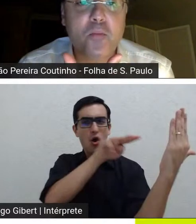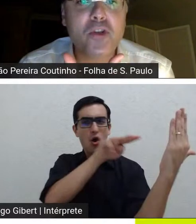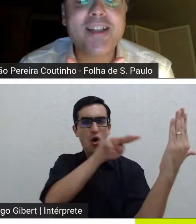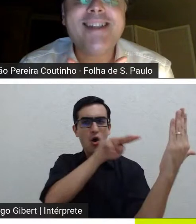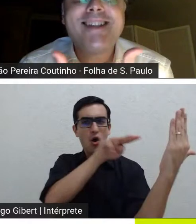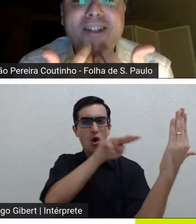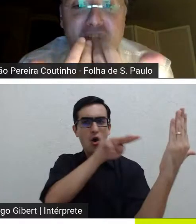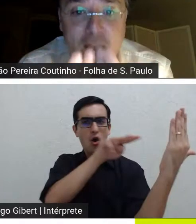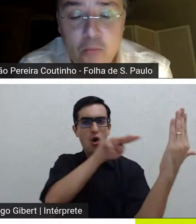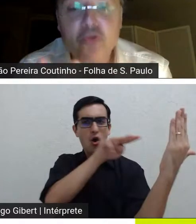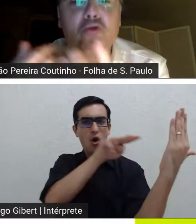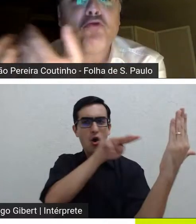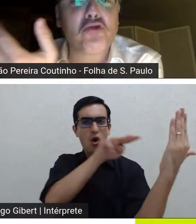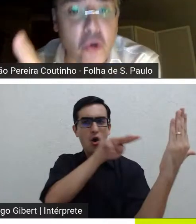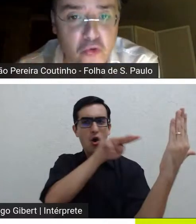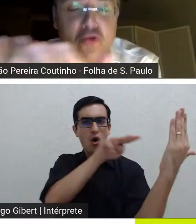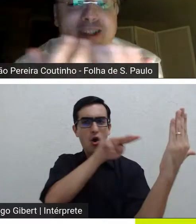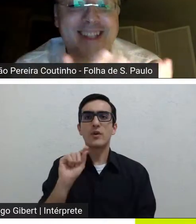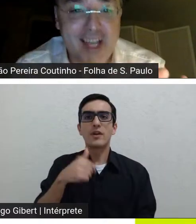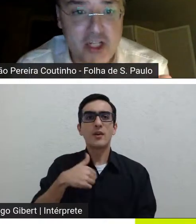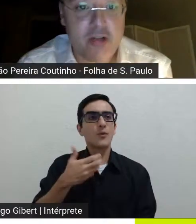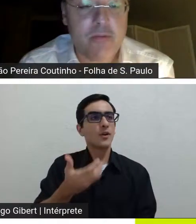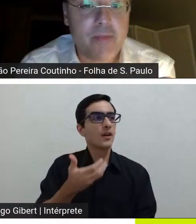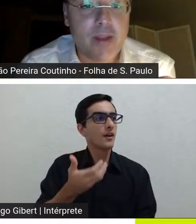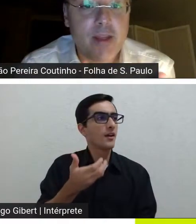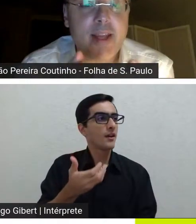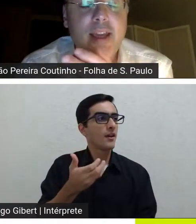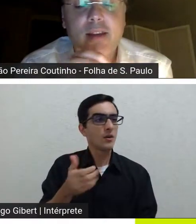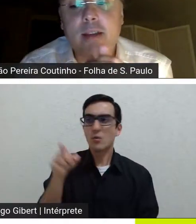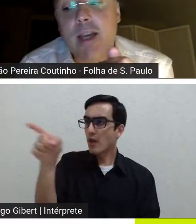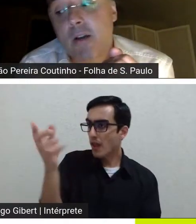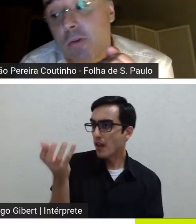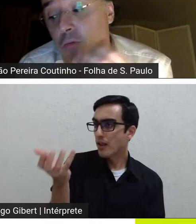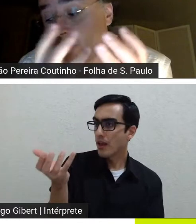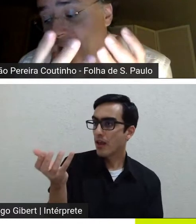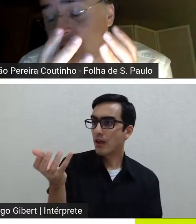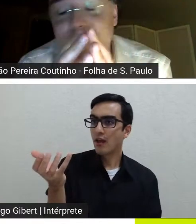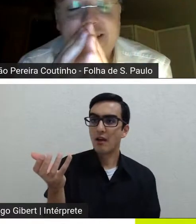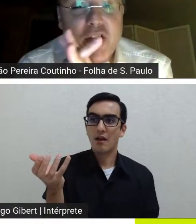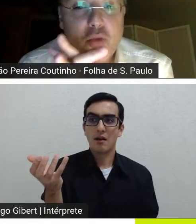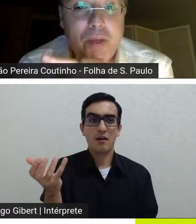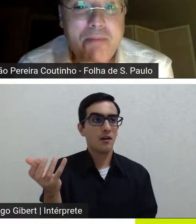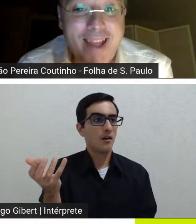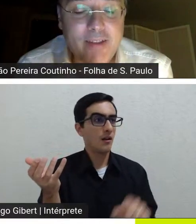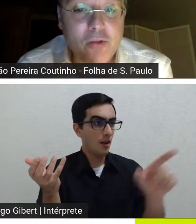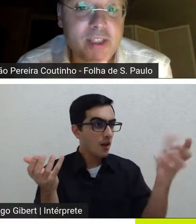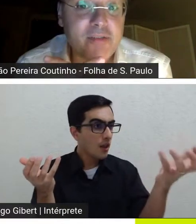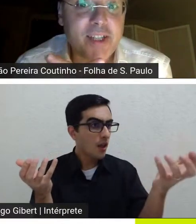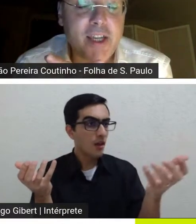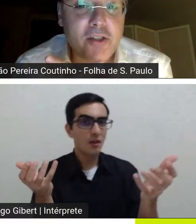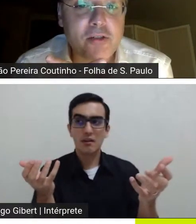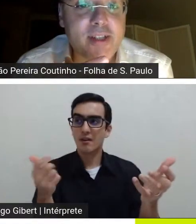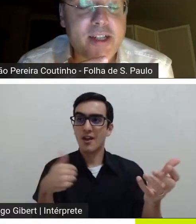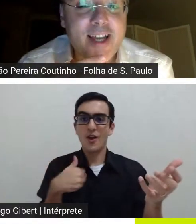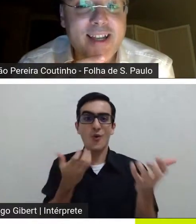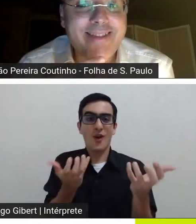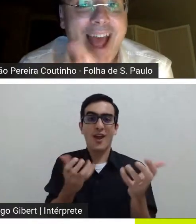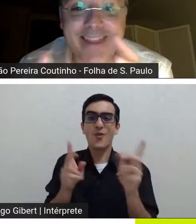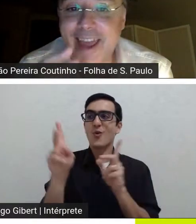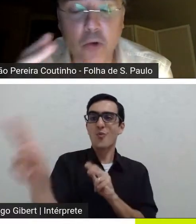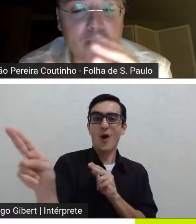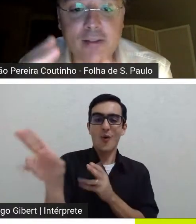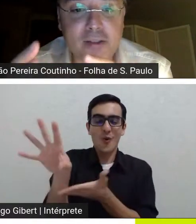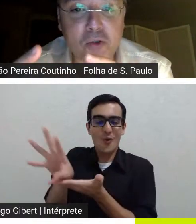porque desejamos o que os outros desejam daí que o conceito de desejo mimético significa isso ou seja